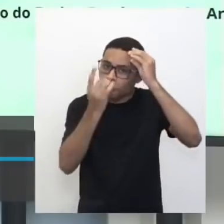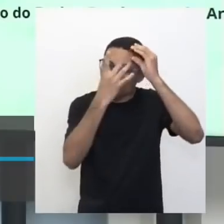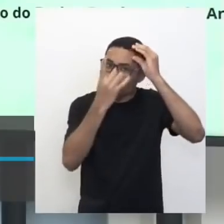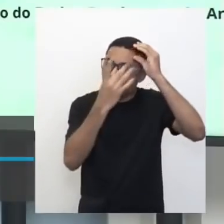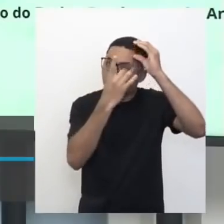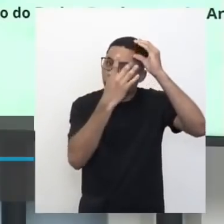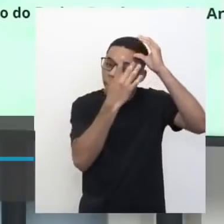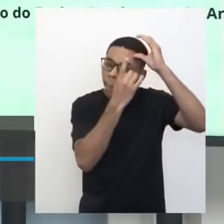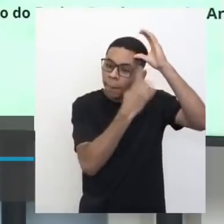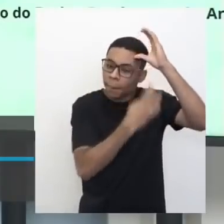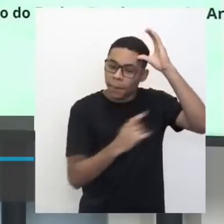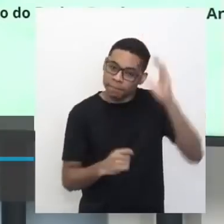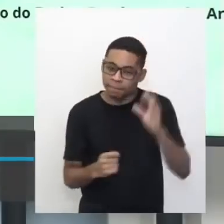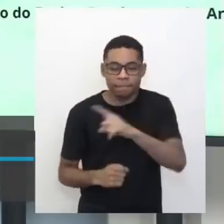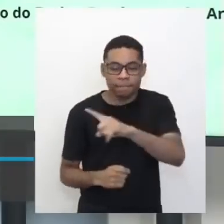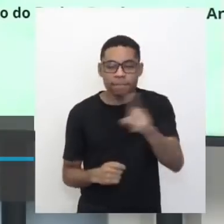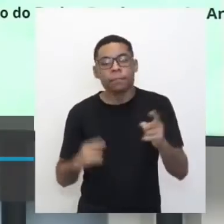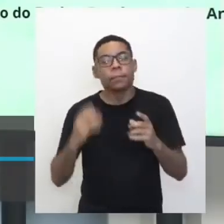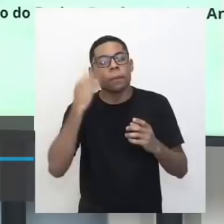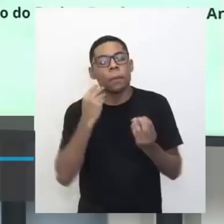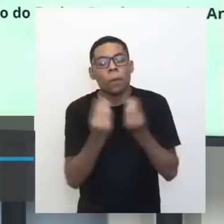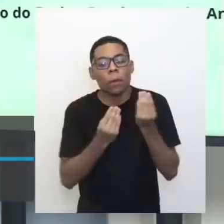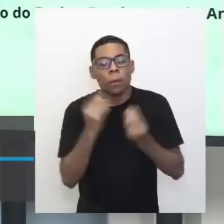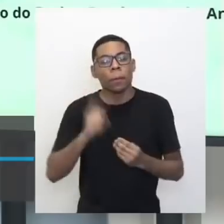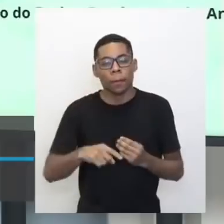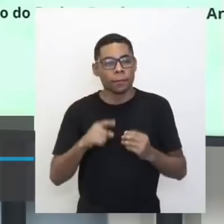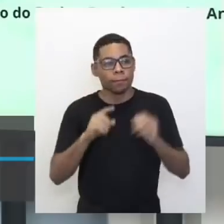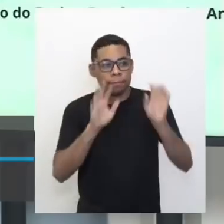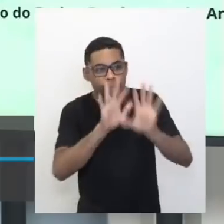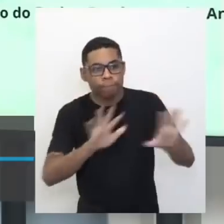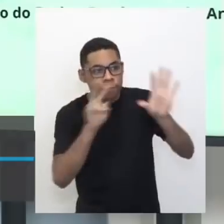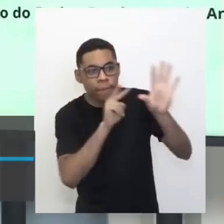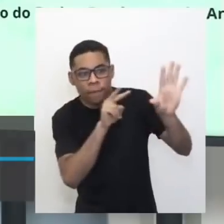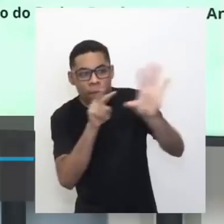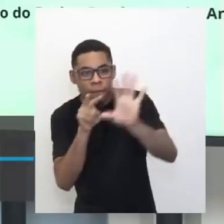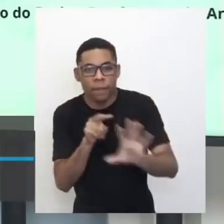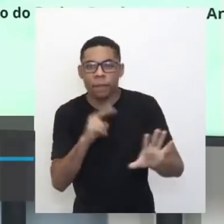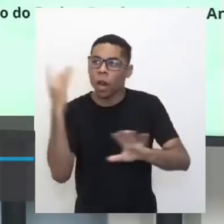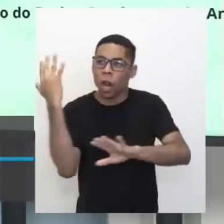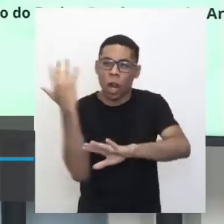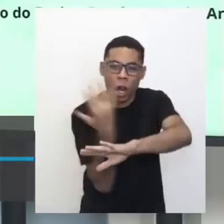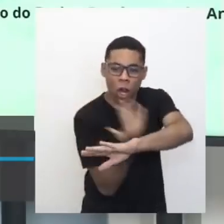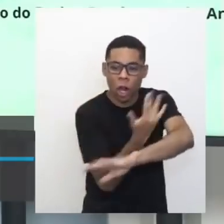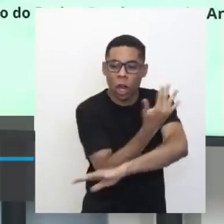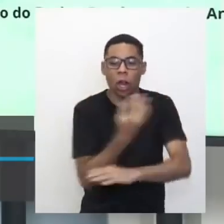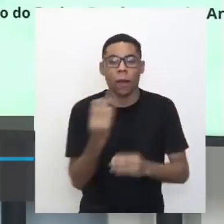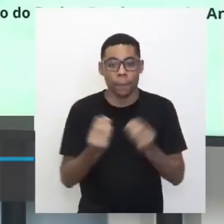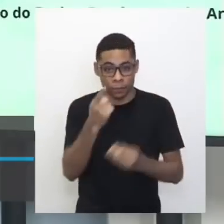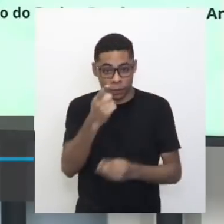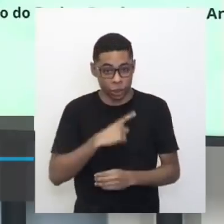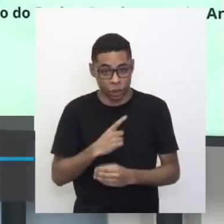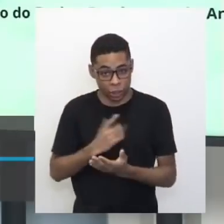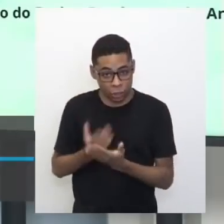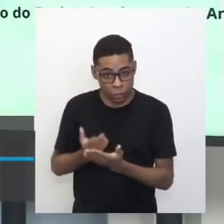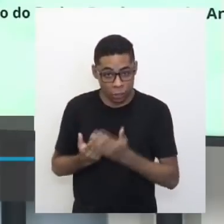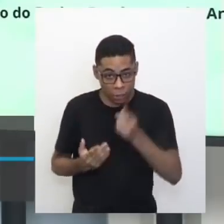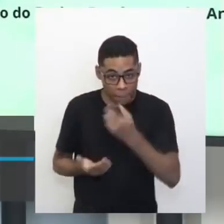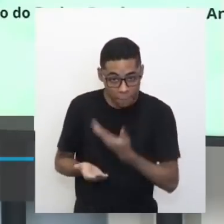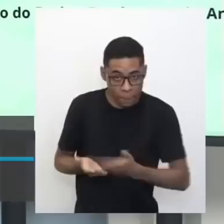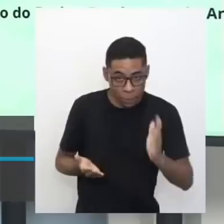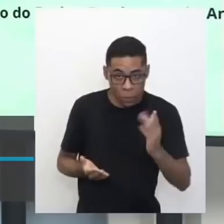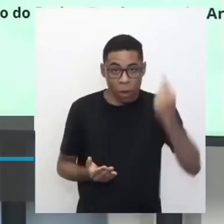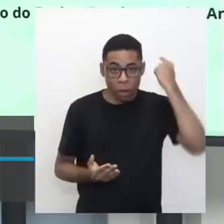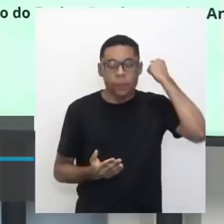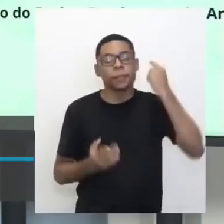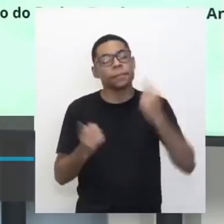um pouco nos conhecimentos das radiações que a gente vem falando aí. Se você perdeu alguma aula, você não esqueça que a gente tem